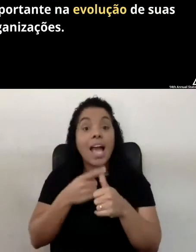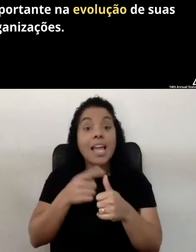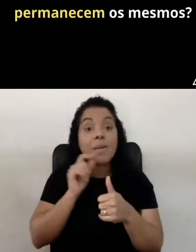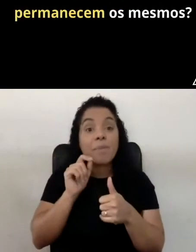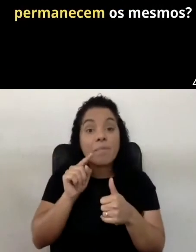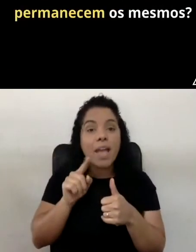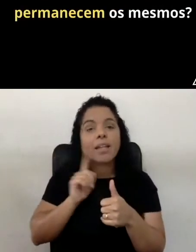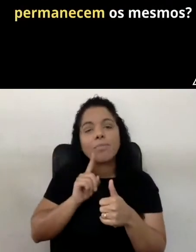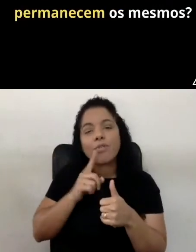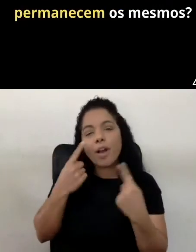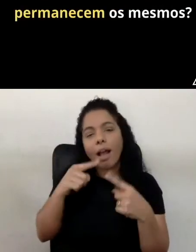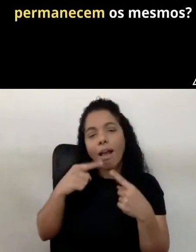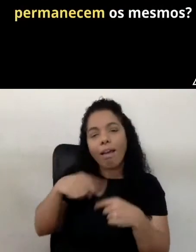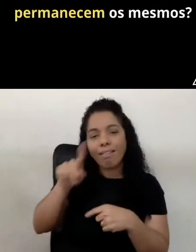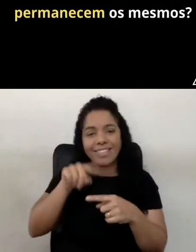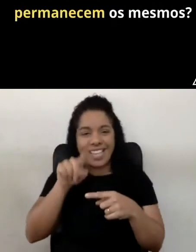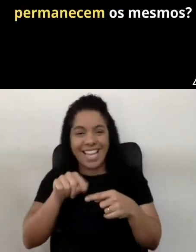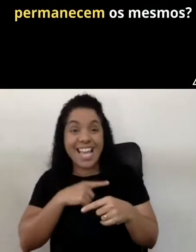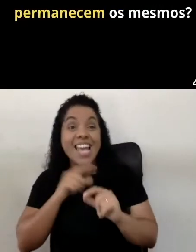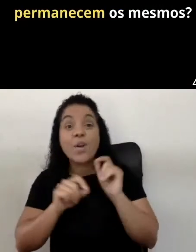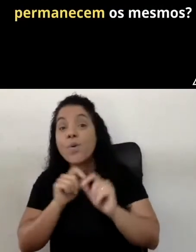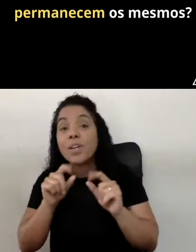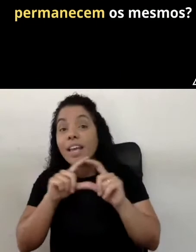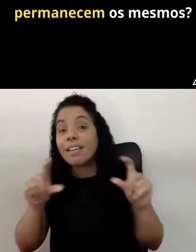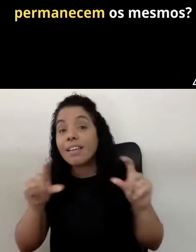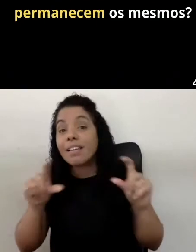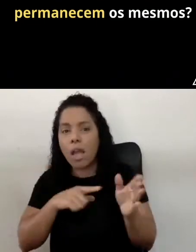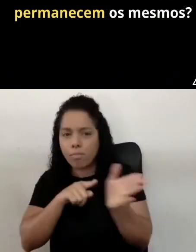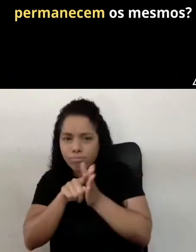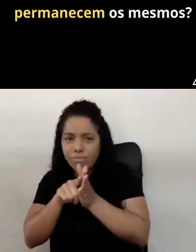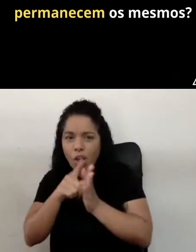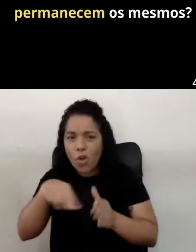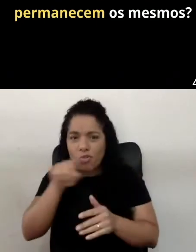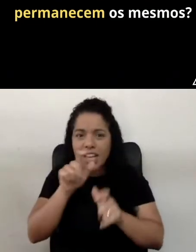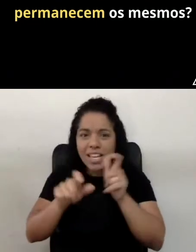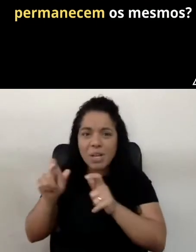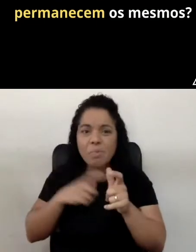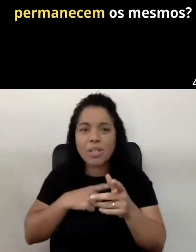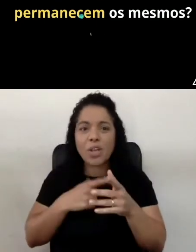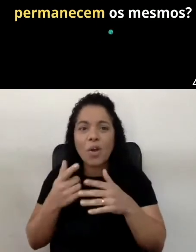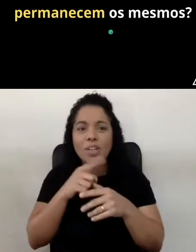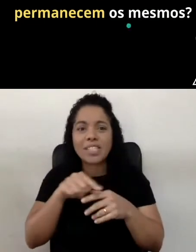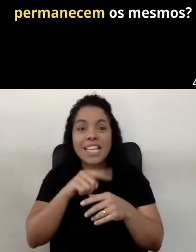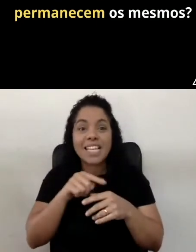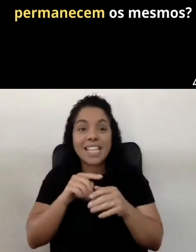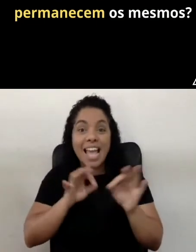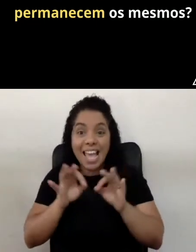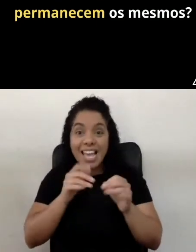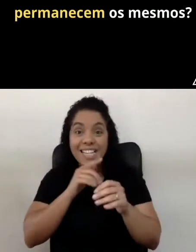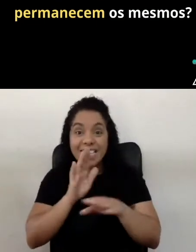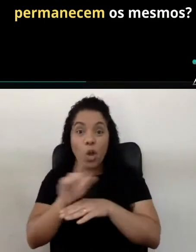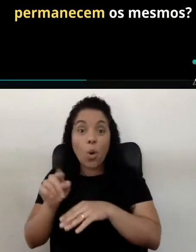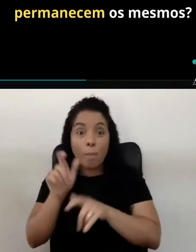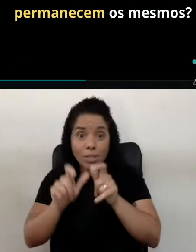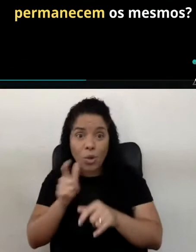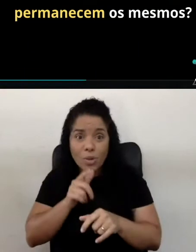provocação, né, e essa provocação tem até uma sondagem aqui, eu queria ver com os organizadores que conseguiram colocar aí, é, para o pessoal